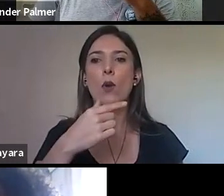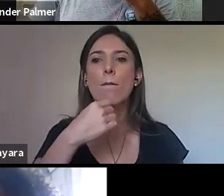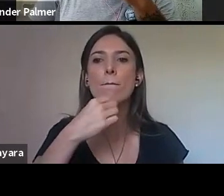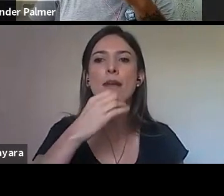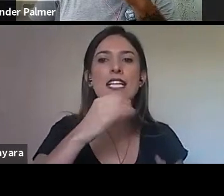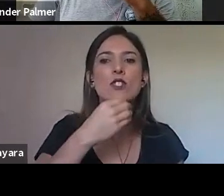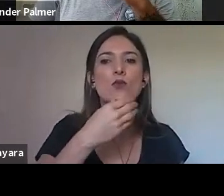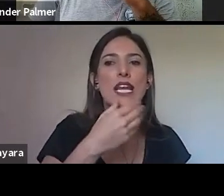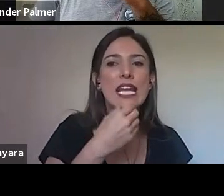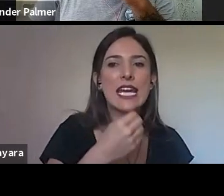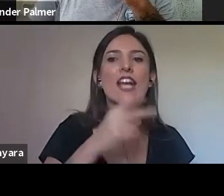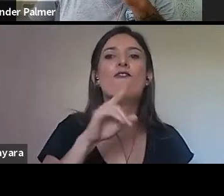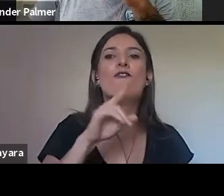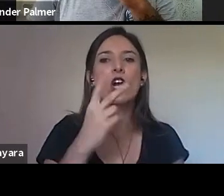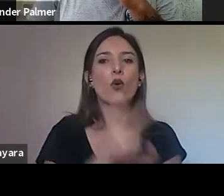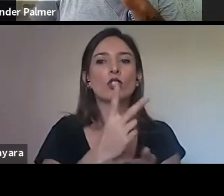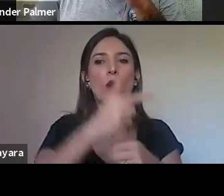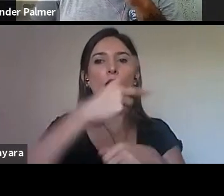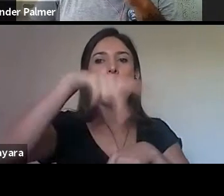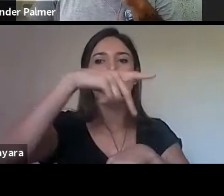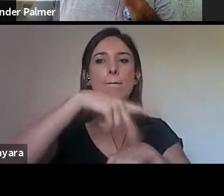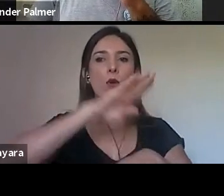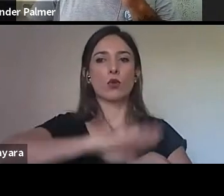eles só vão ser expulsos